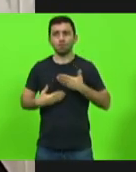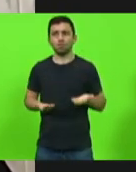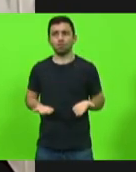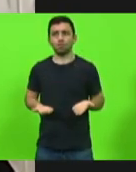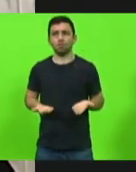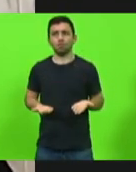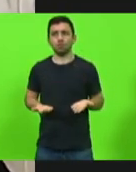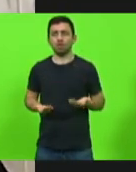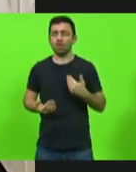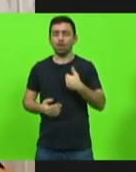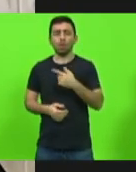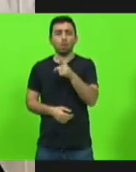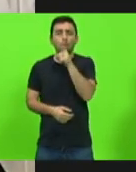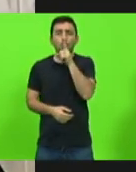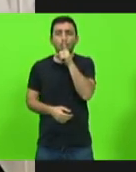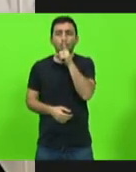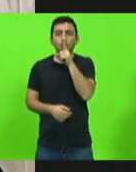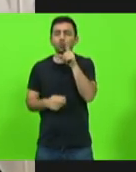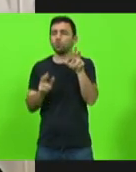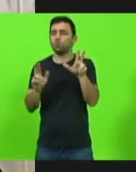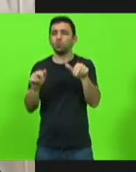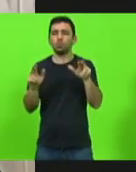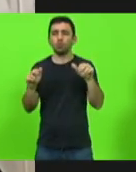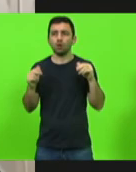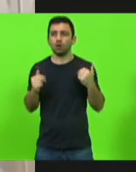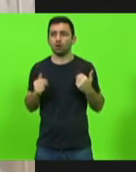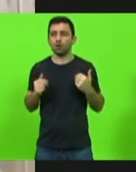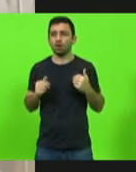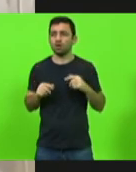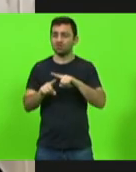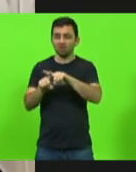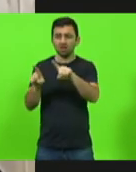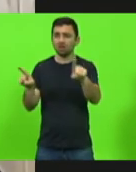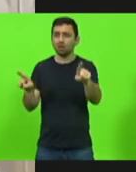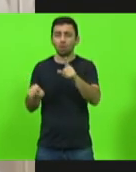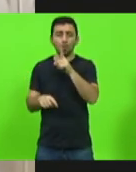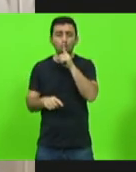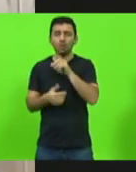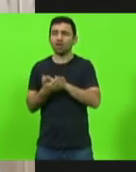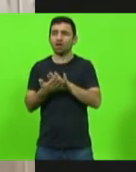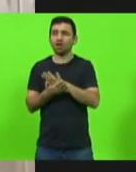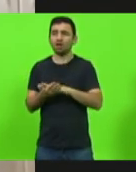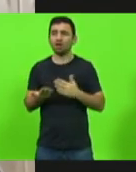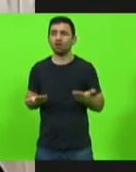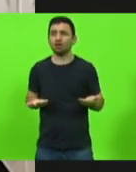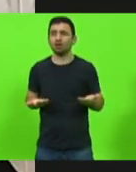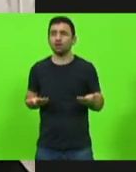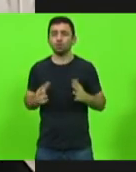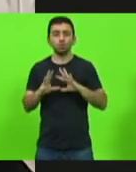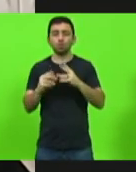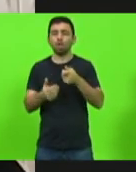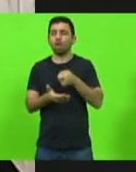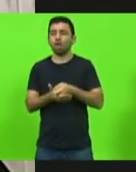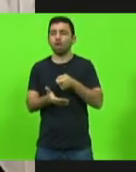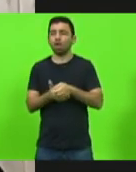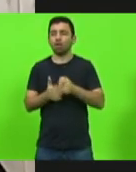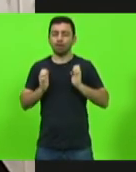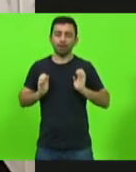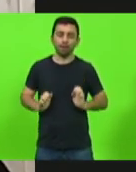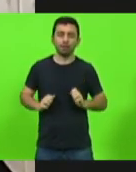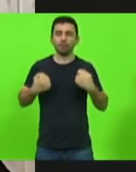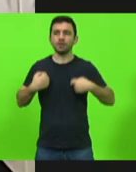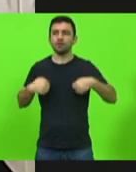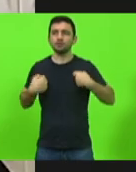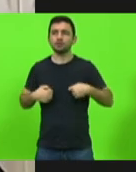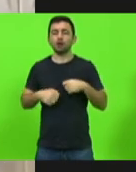ficar quieto usar fair play com quem não usa fair play comigo. Todo mundo exige tem a ética, vamos